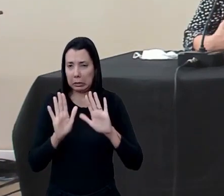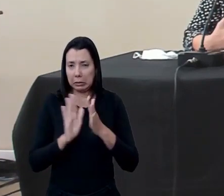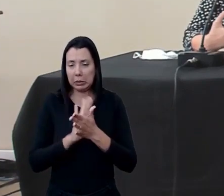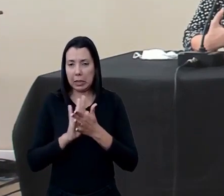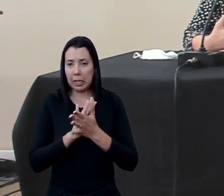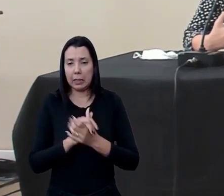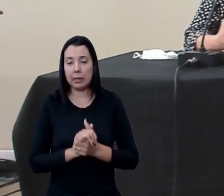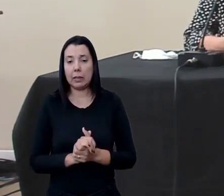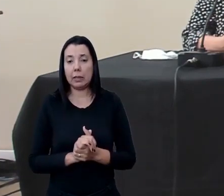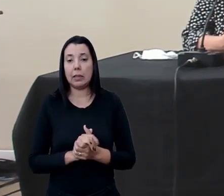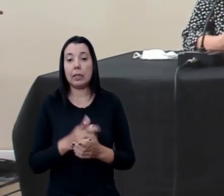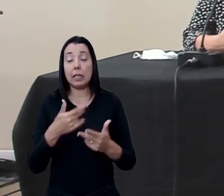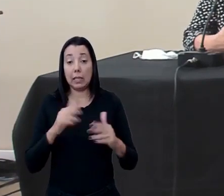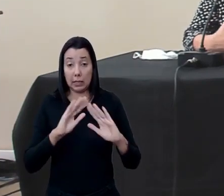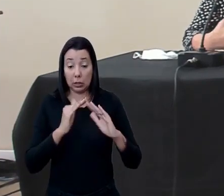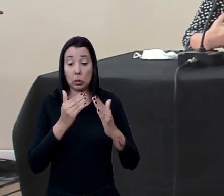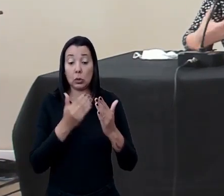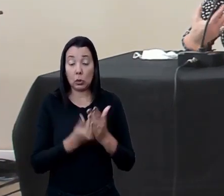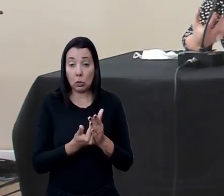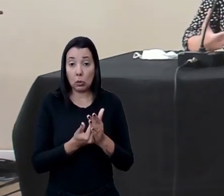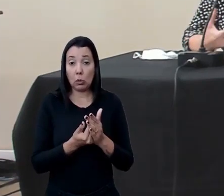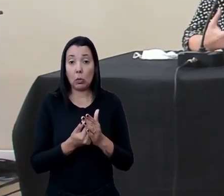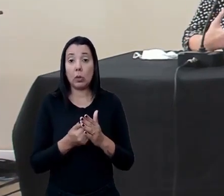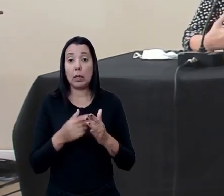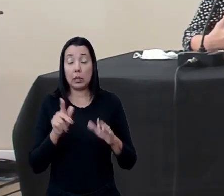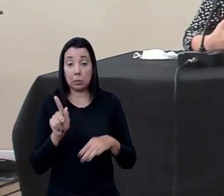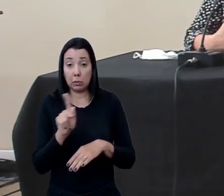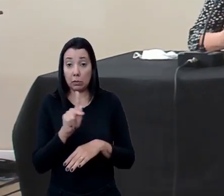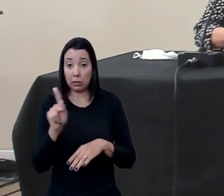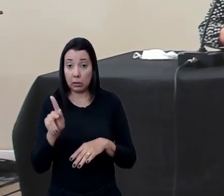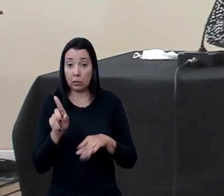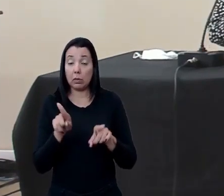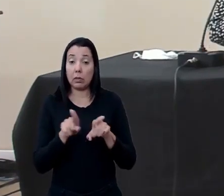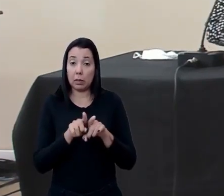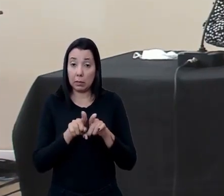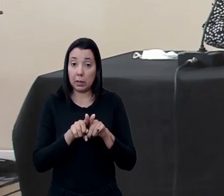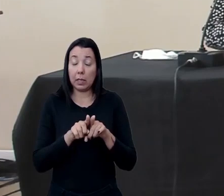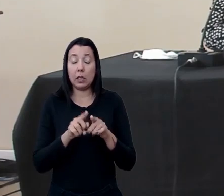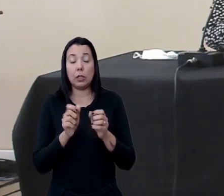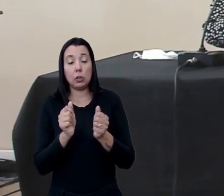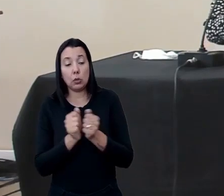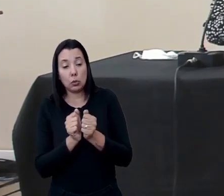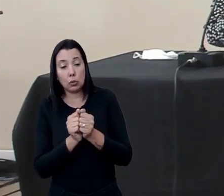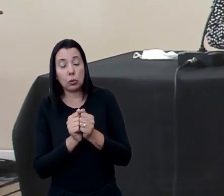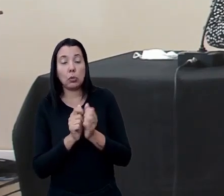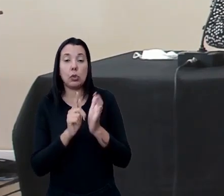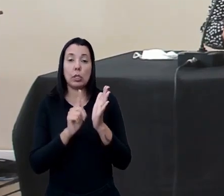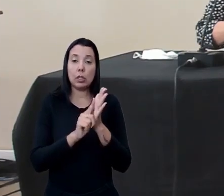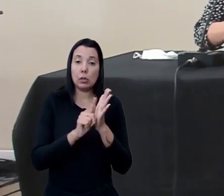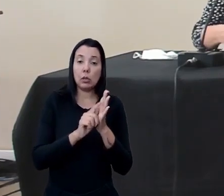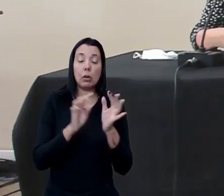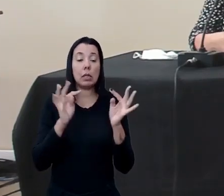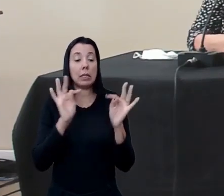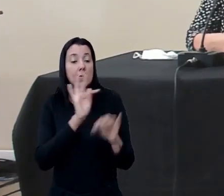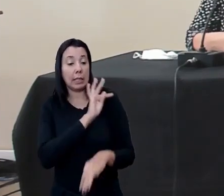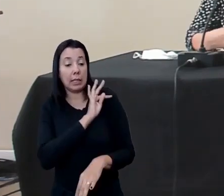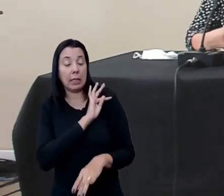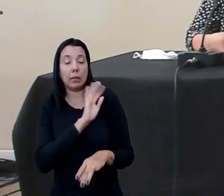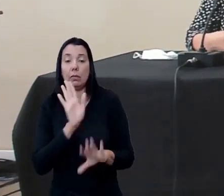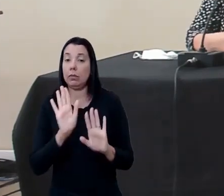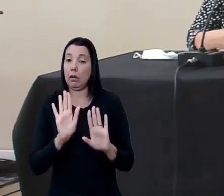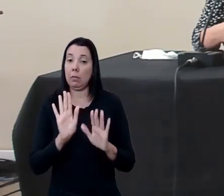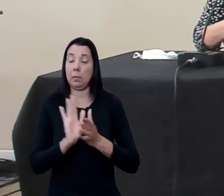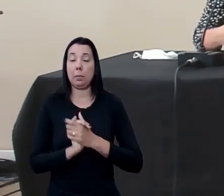de que essa escola esse corpo docente esse corpo de gestores e esse corpo técnico ele